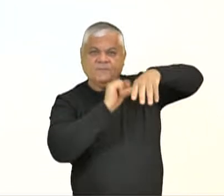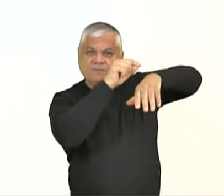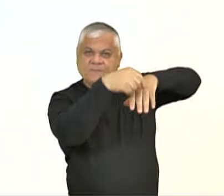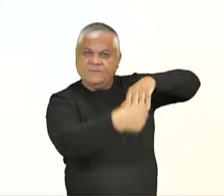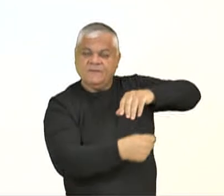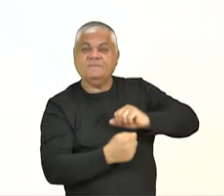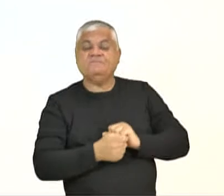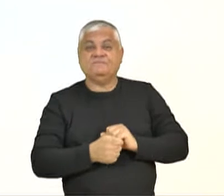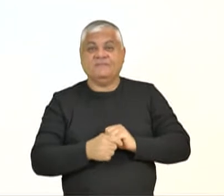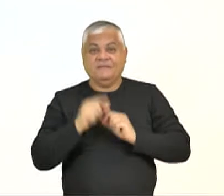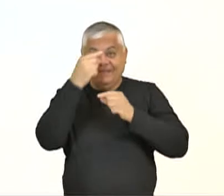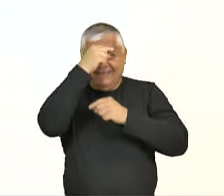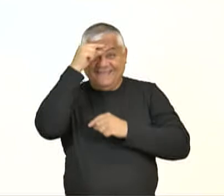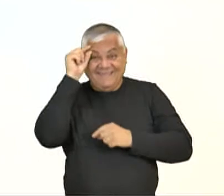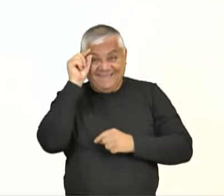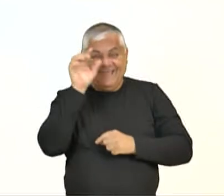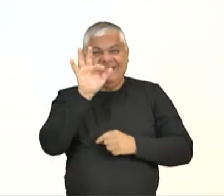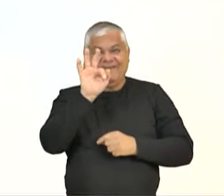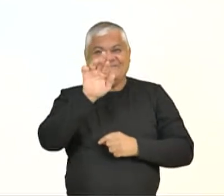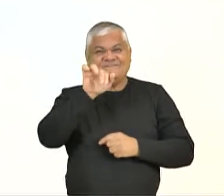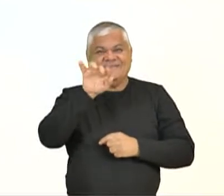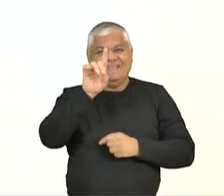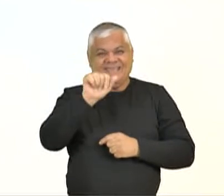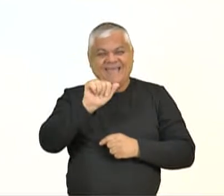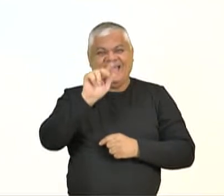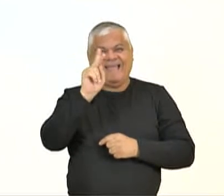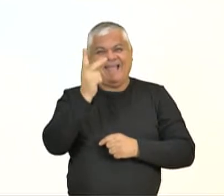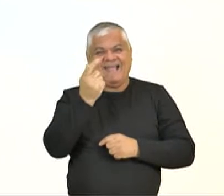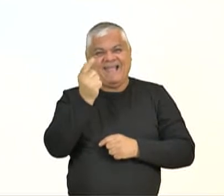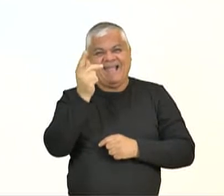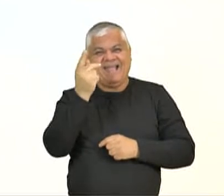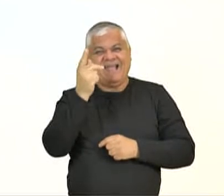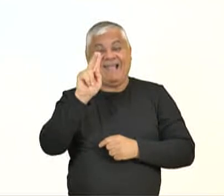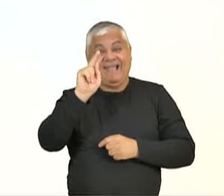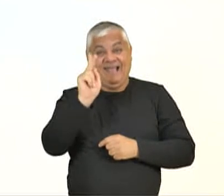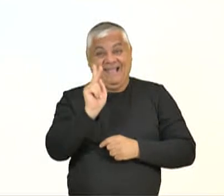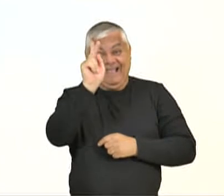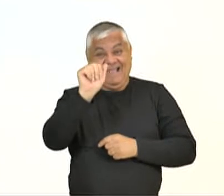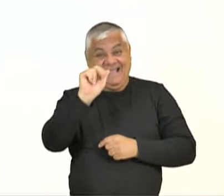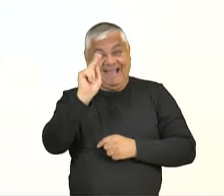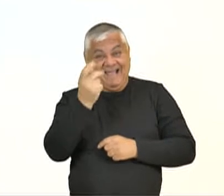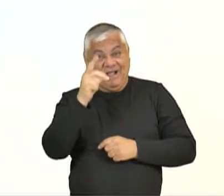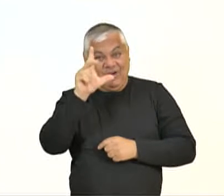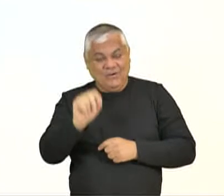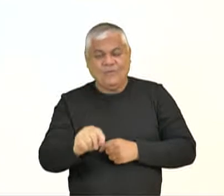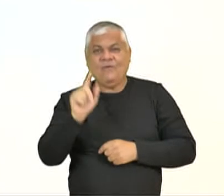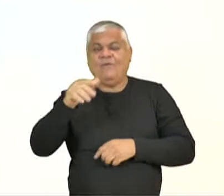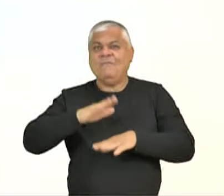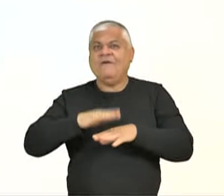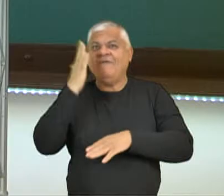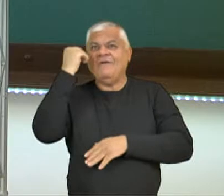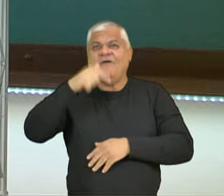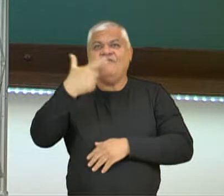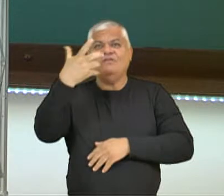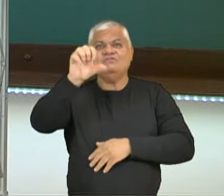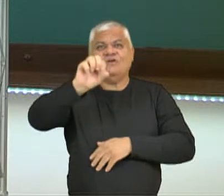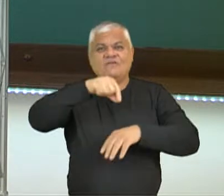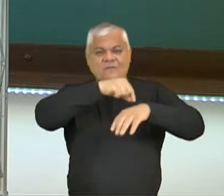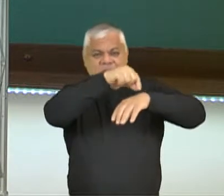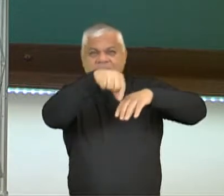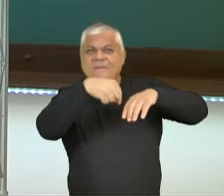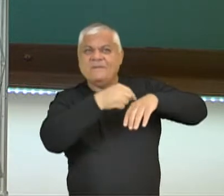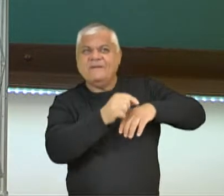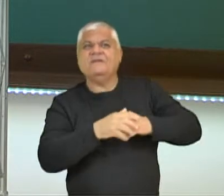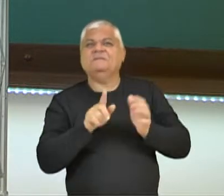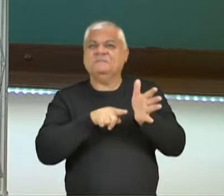mexicana, olha que legal, Frida Kahlo, é a segunda mais famosa, sendo a mais popular em 29 países, de acordo com essa